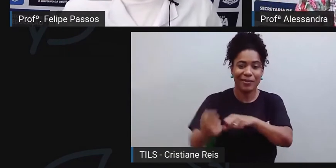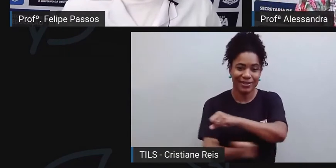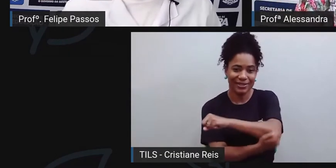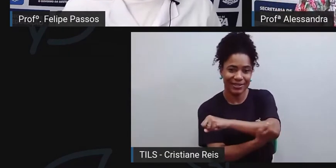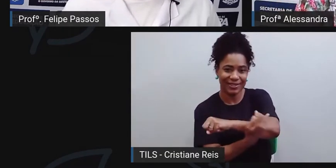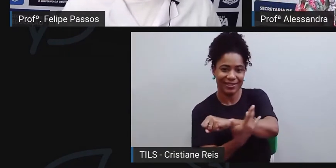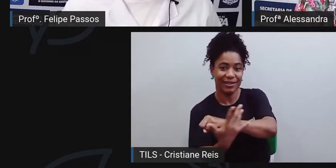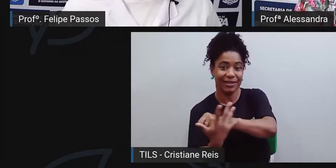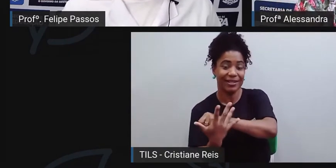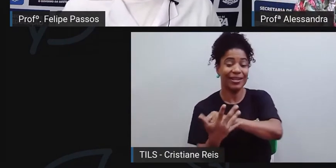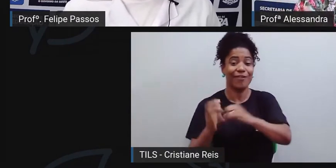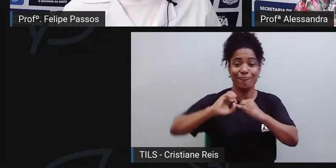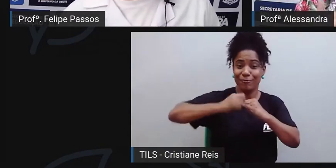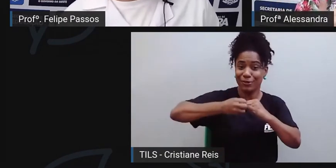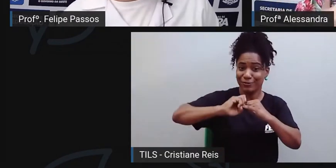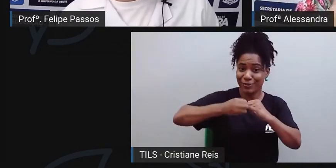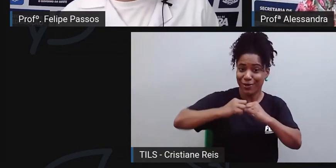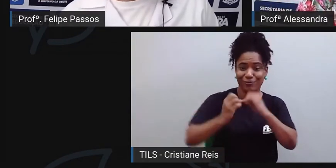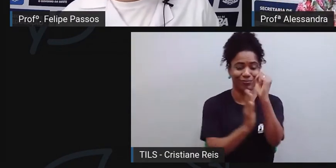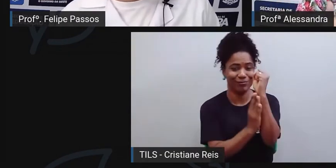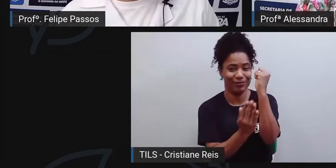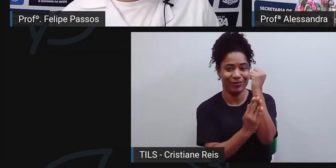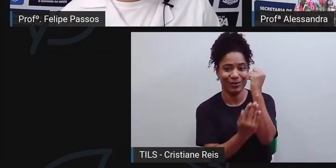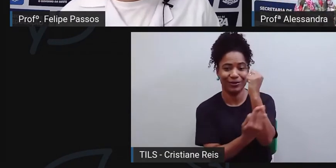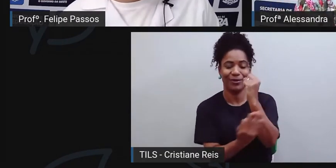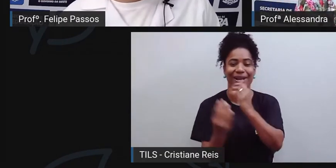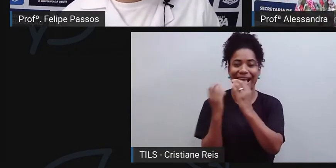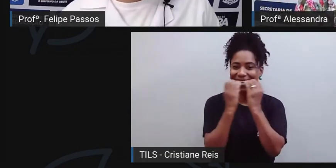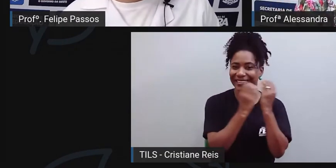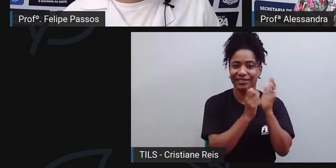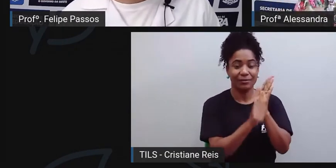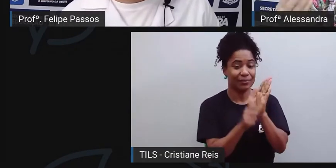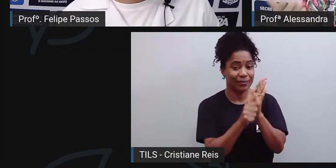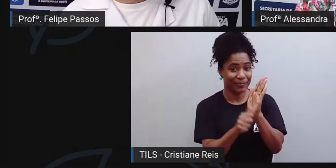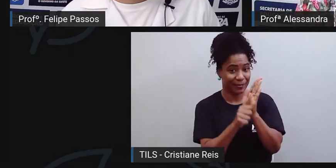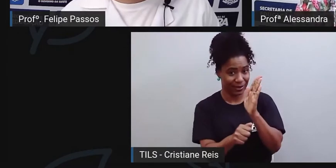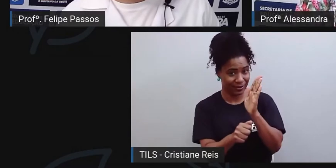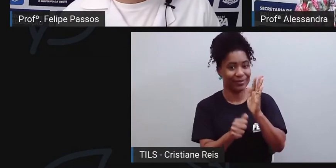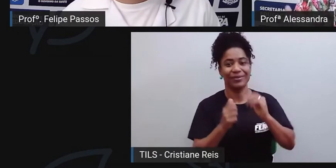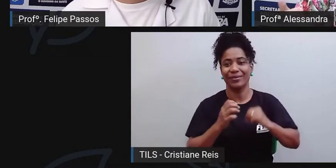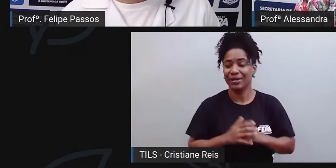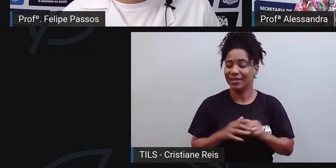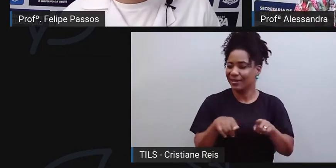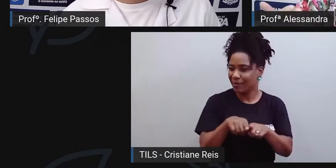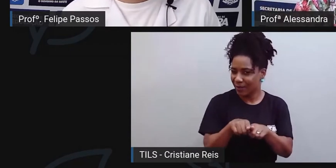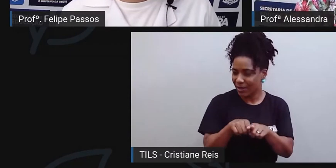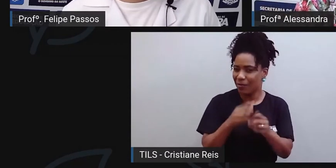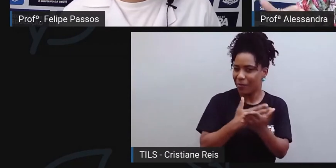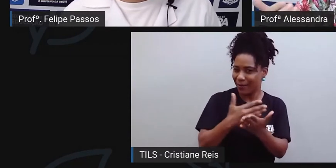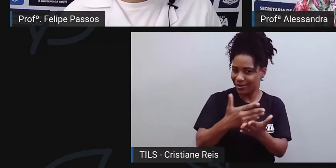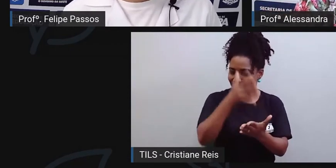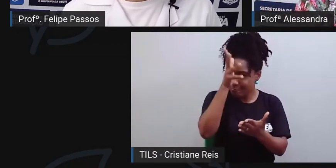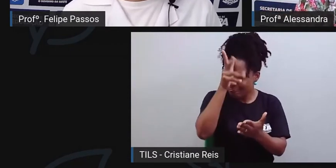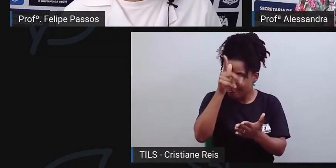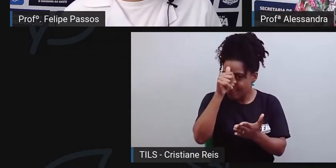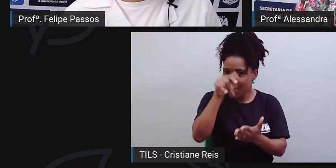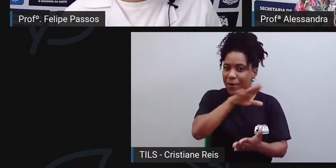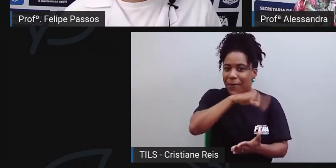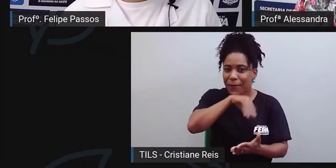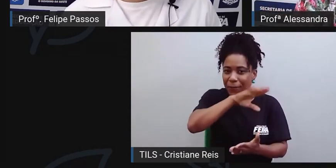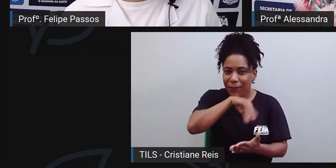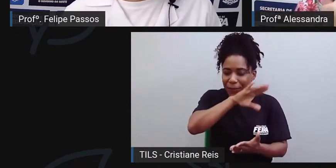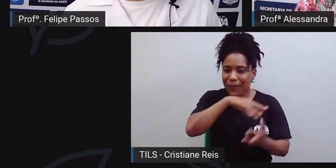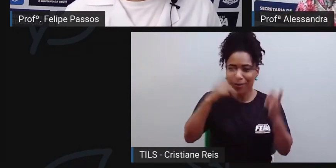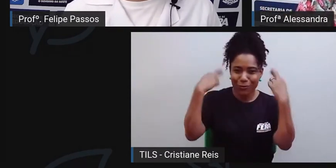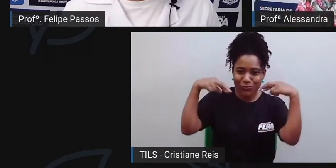vão produzir milho, né, para o sustento, mas não é o suficiente. Pequenas criações, galinhas, porcos, carneiros,